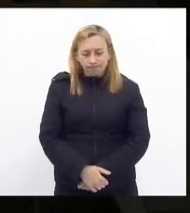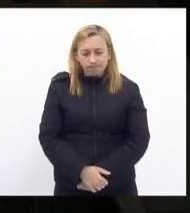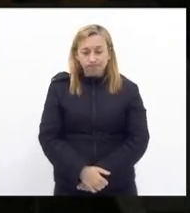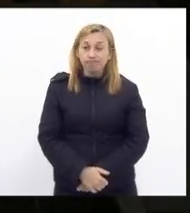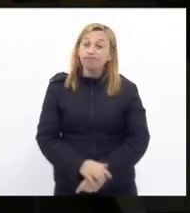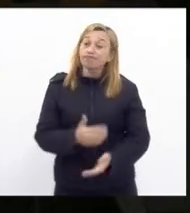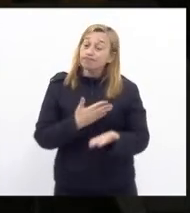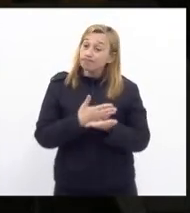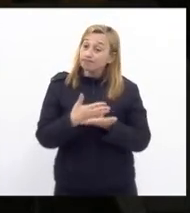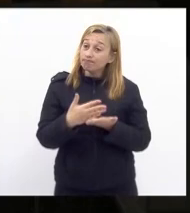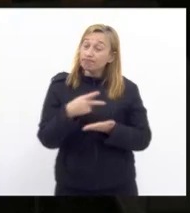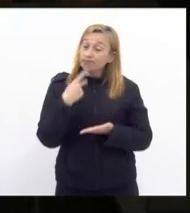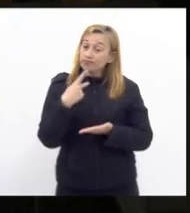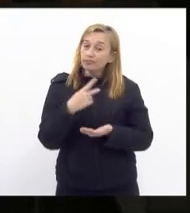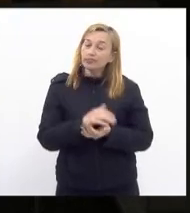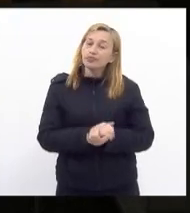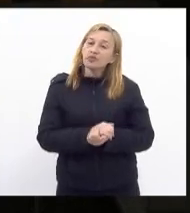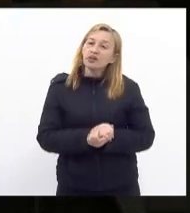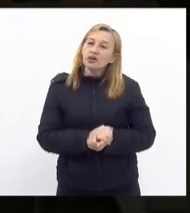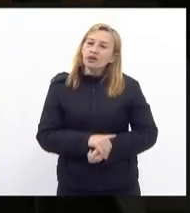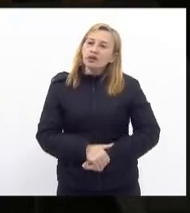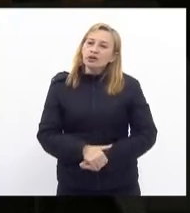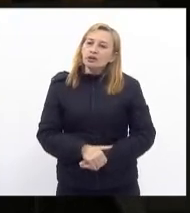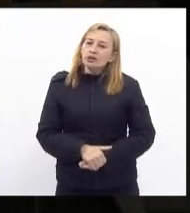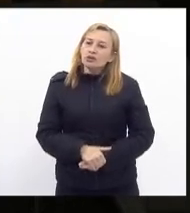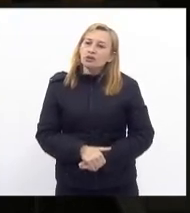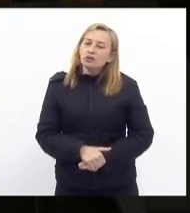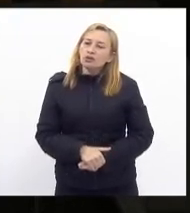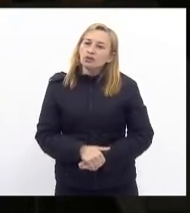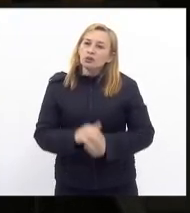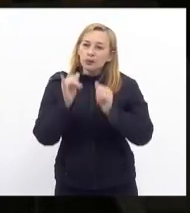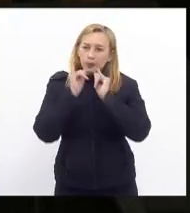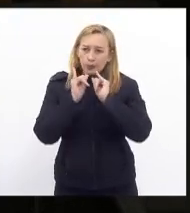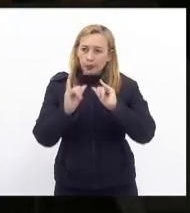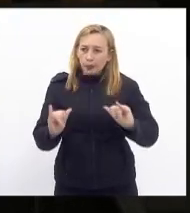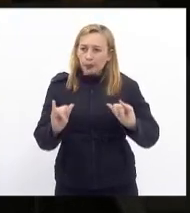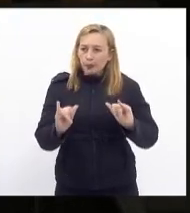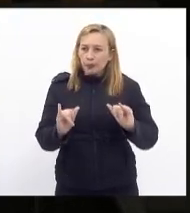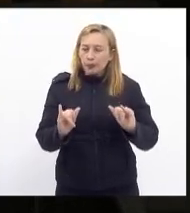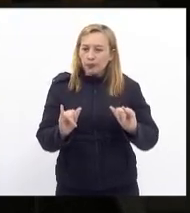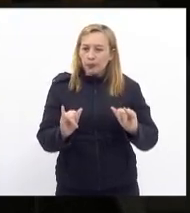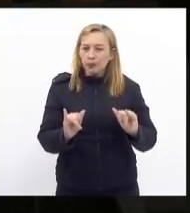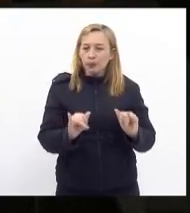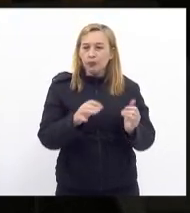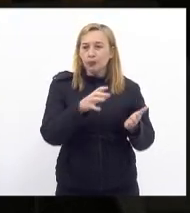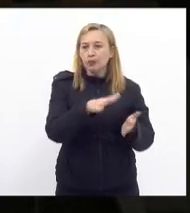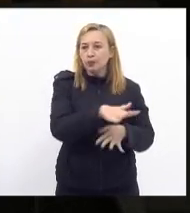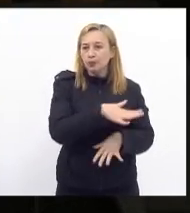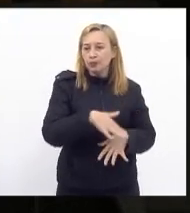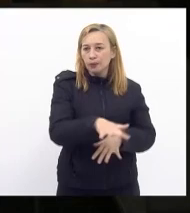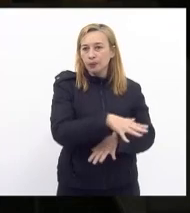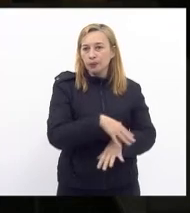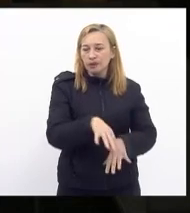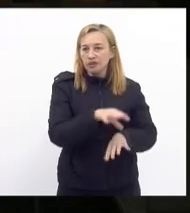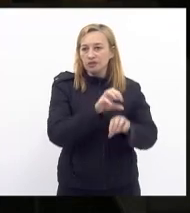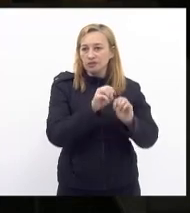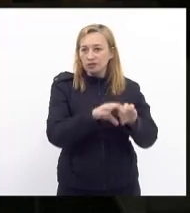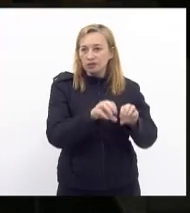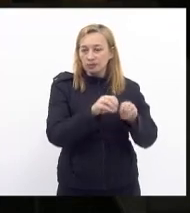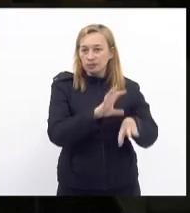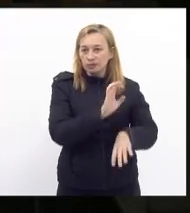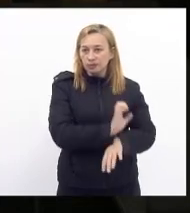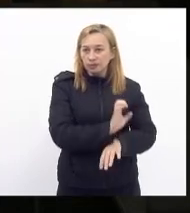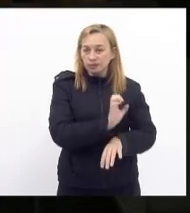essa introdução se justifica porque o anúncio de que a rede estadual de educação a partir da próxima